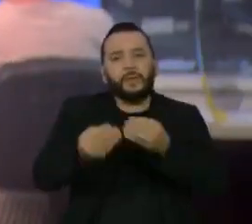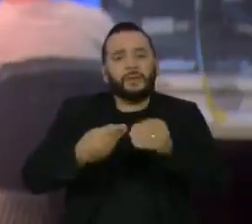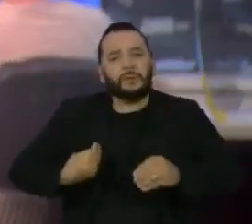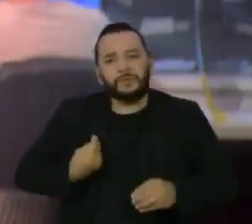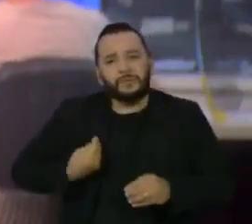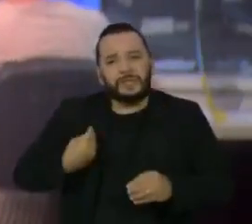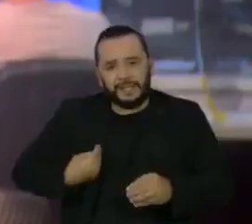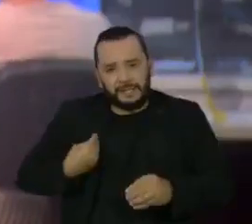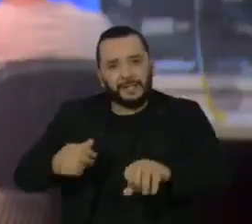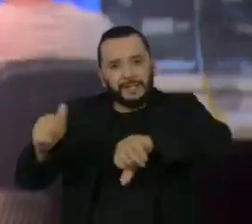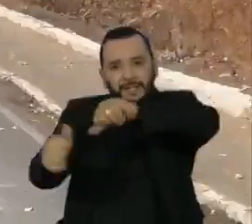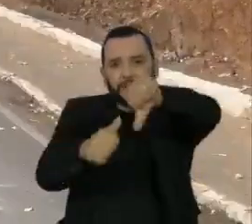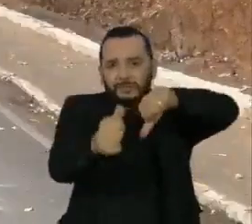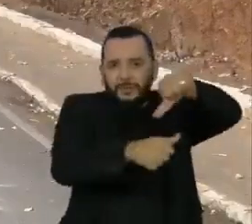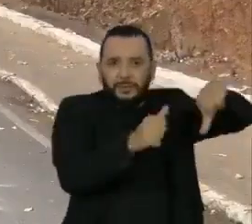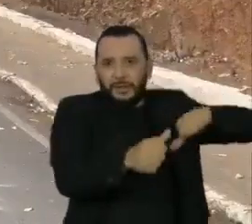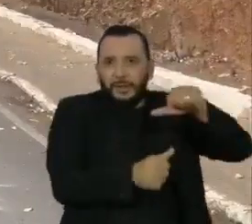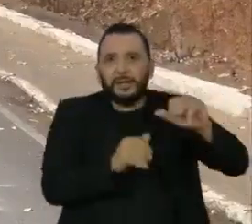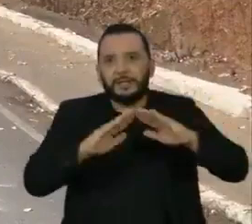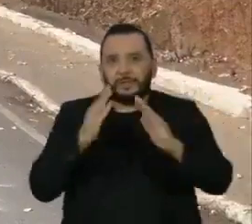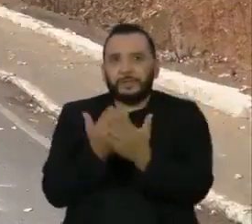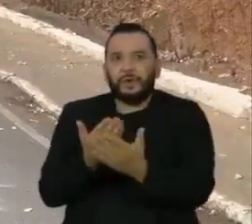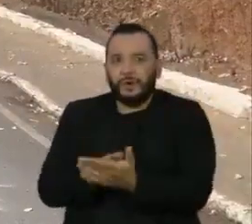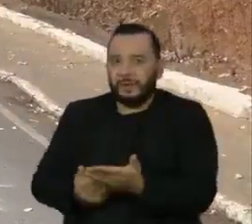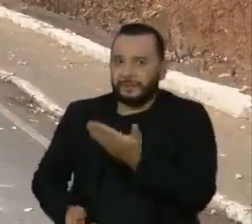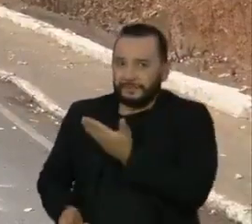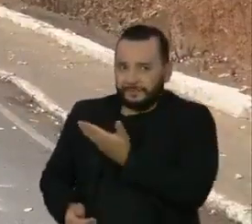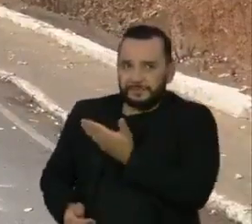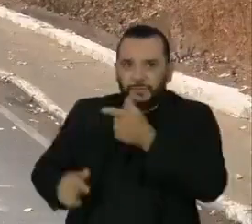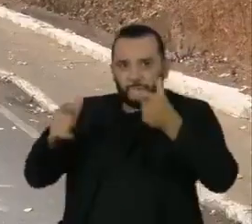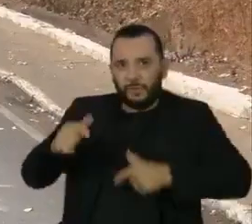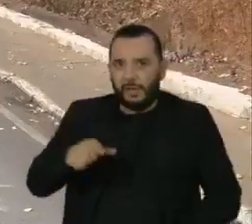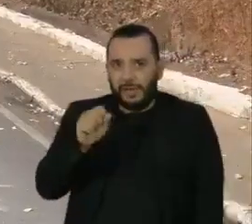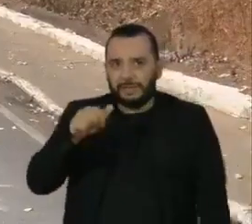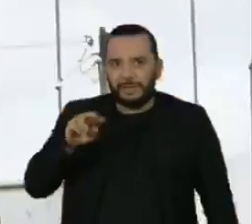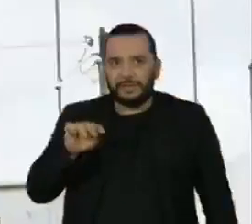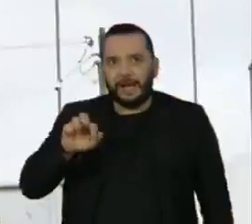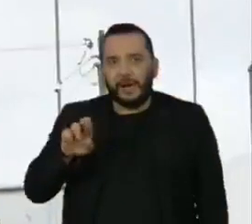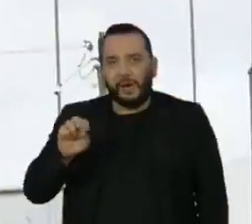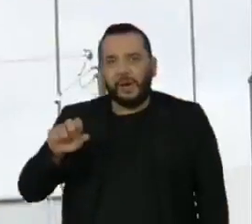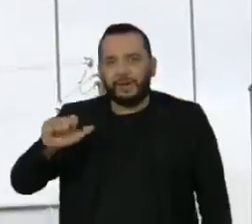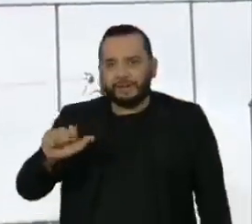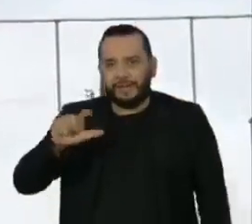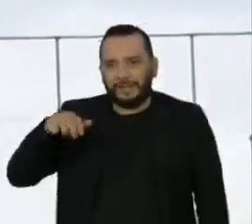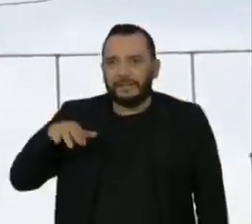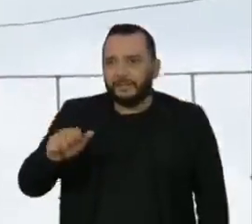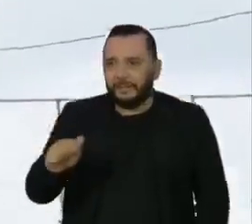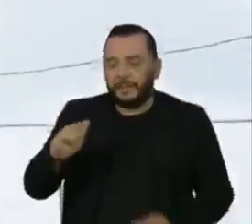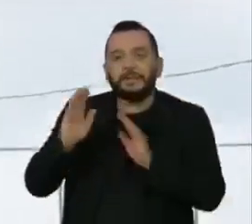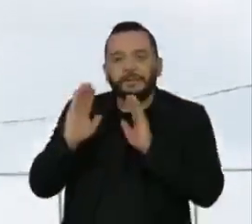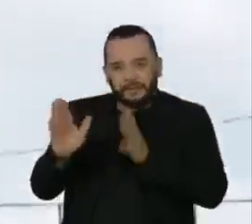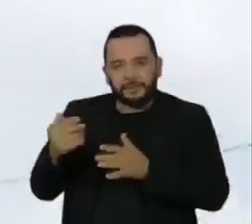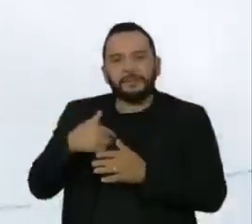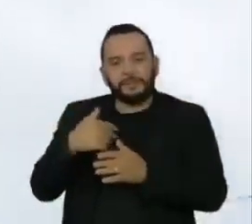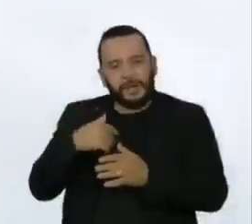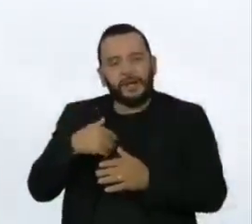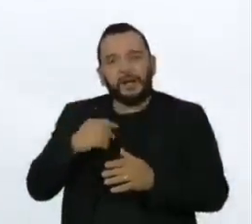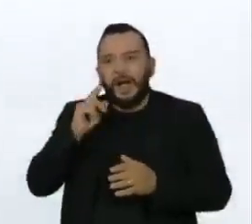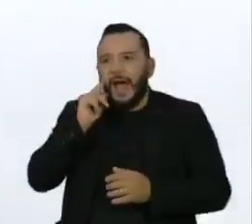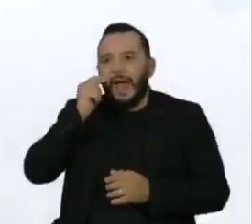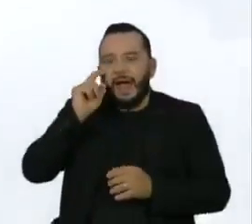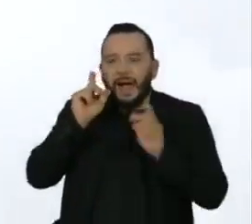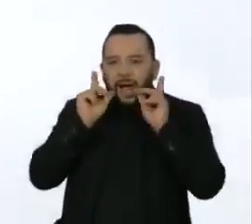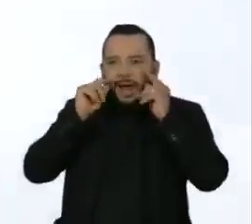vidas dentro da escola. O município de Santa Rosa de Lima, a 40 quilômetros de Aracaju,